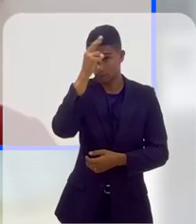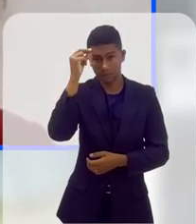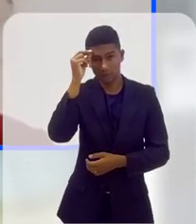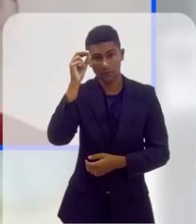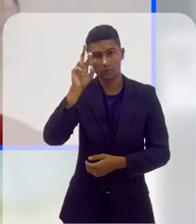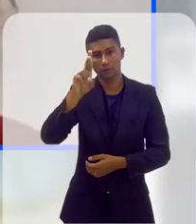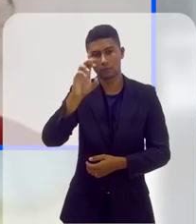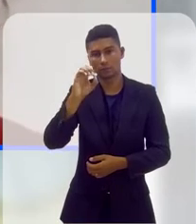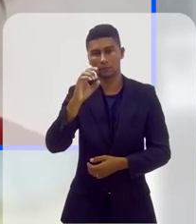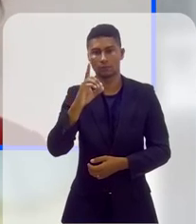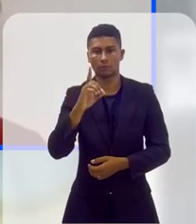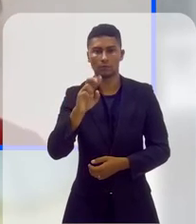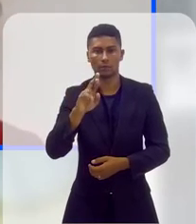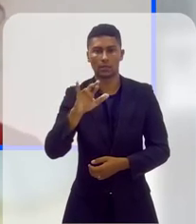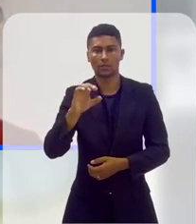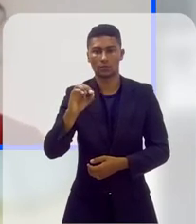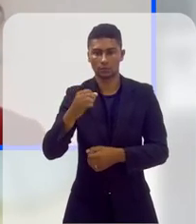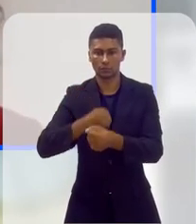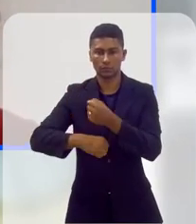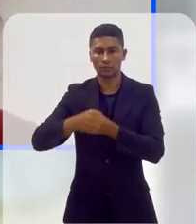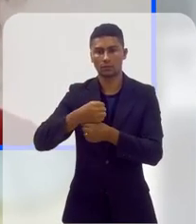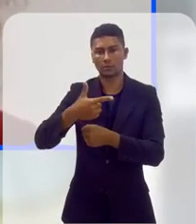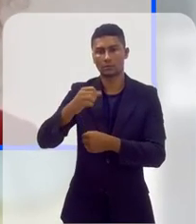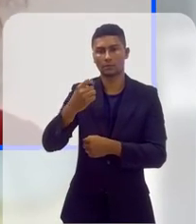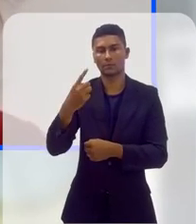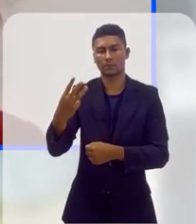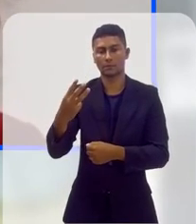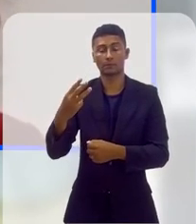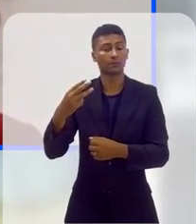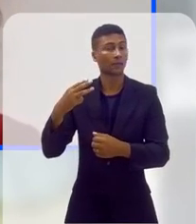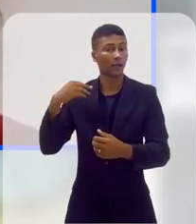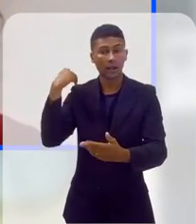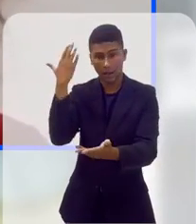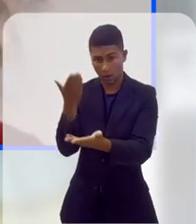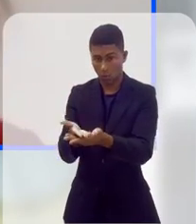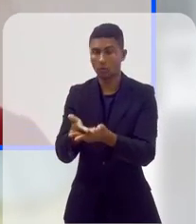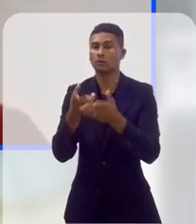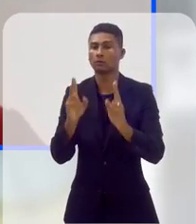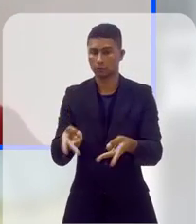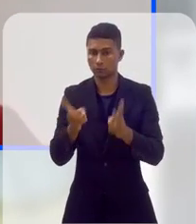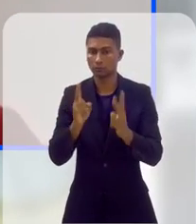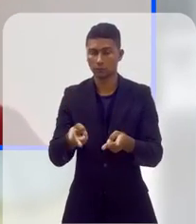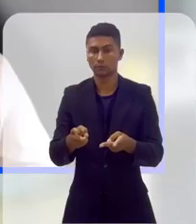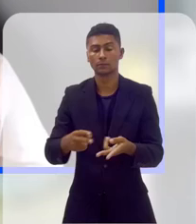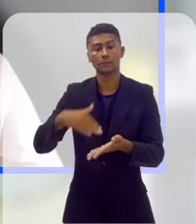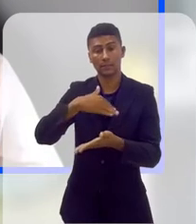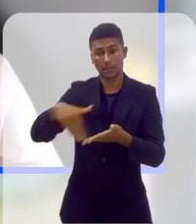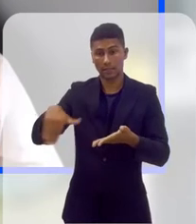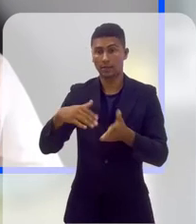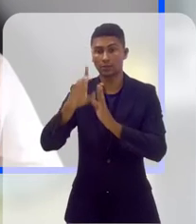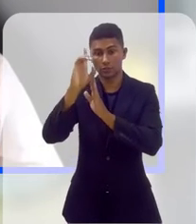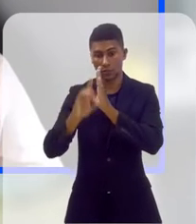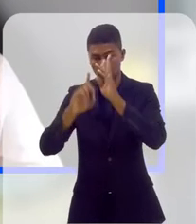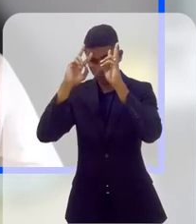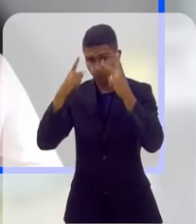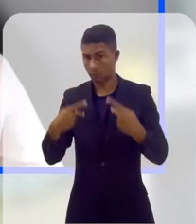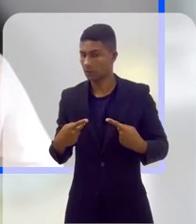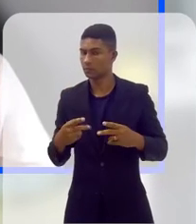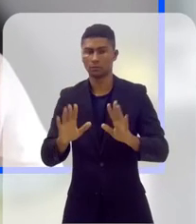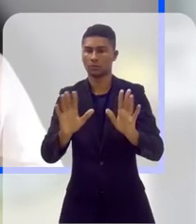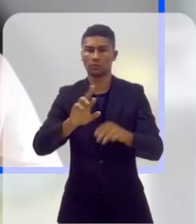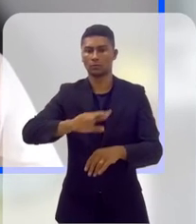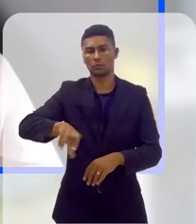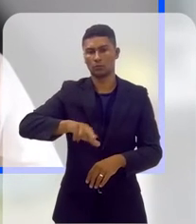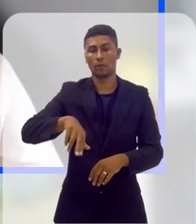secretaria recente, criada nessa atual gestão, mas essa subsecretaria, onde hoje ela está alocada dentro da Secretaria de Direitos